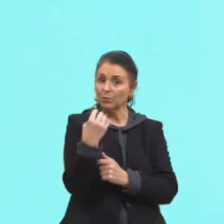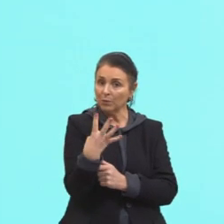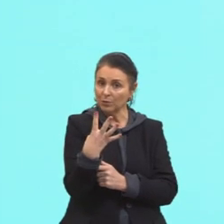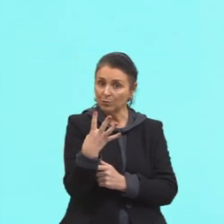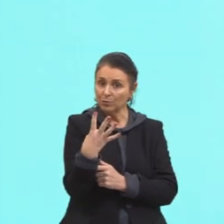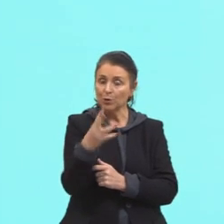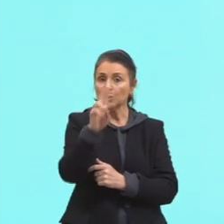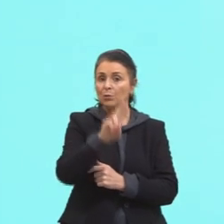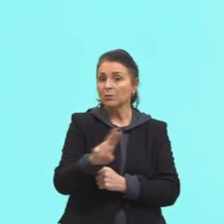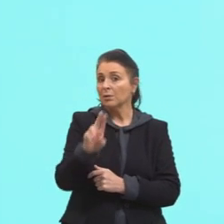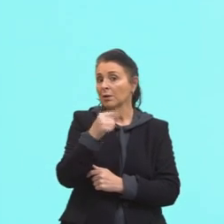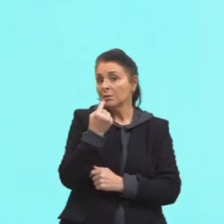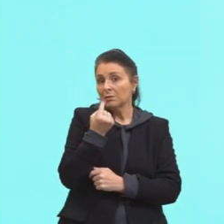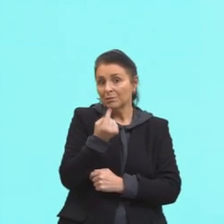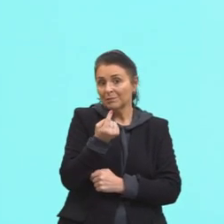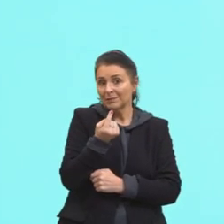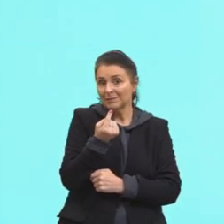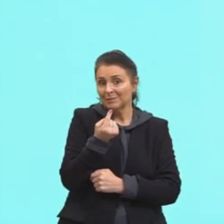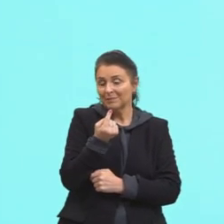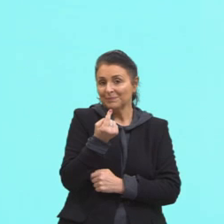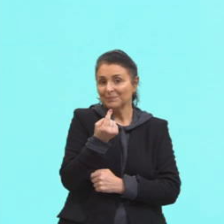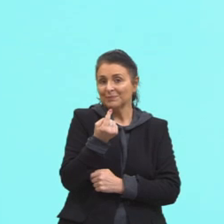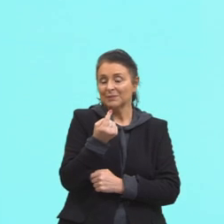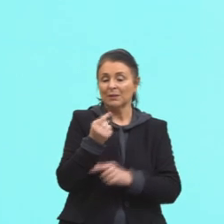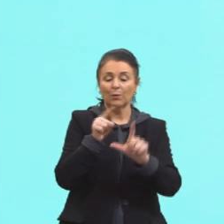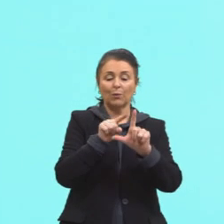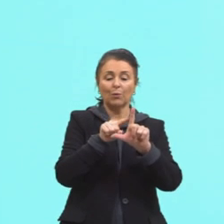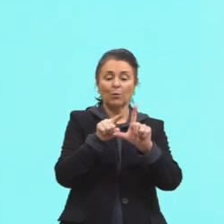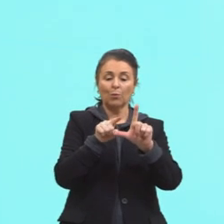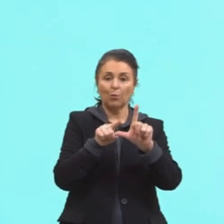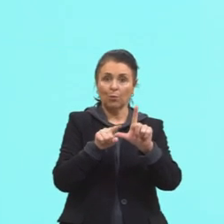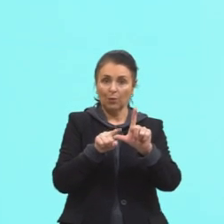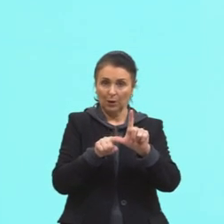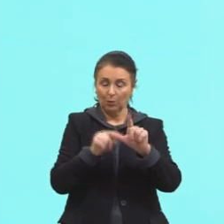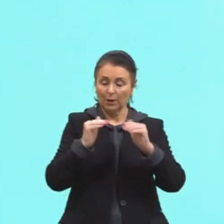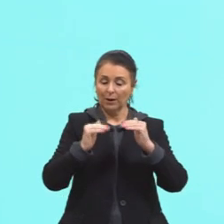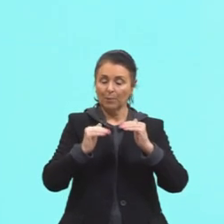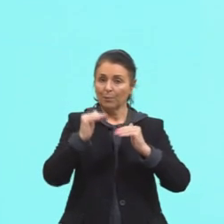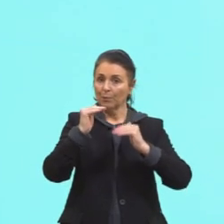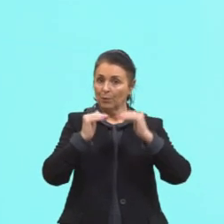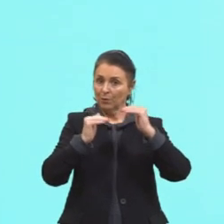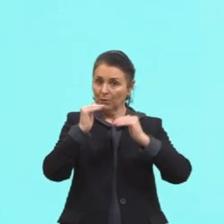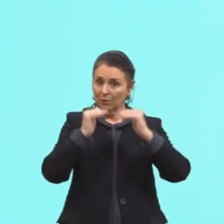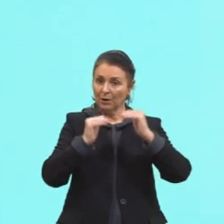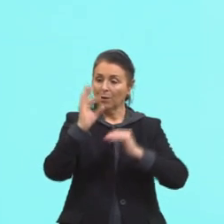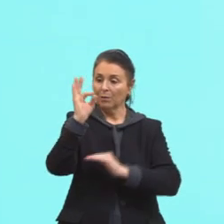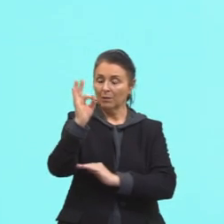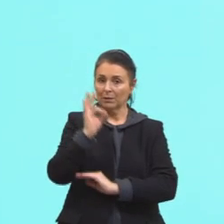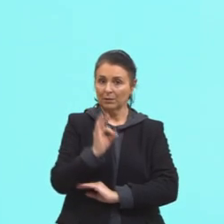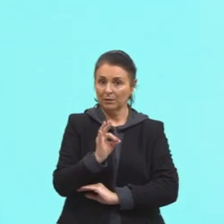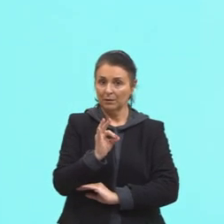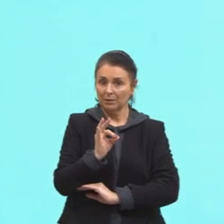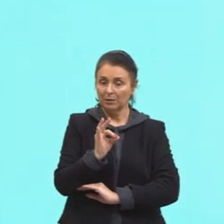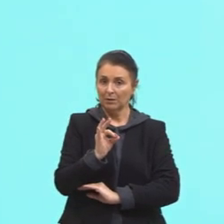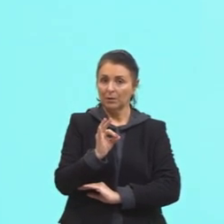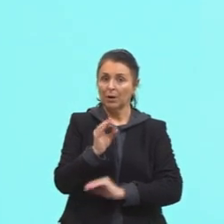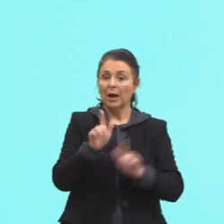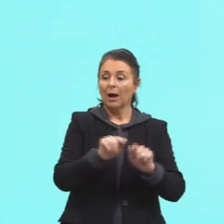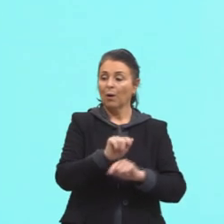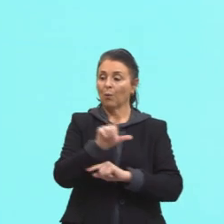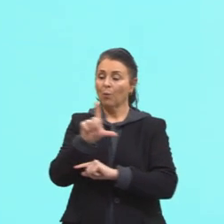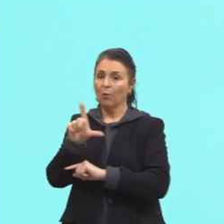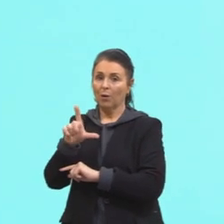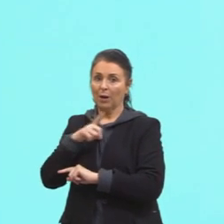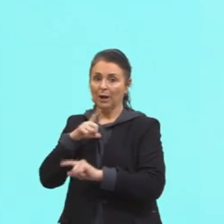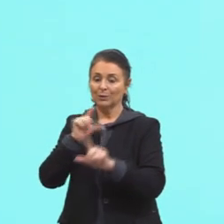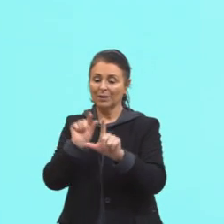pegasse só uma, tá? Então, sempre, o ângulo, ele é proporcional à porcentagem. Ao lado, nós temos